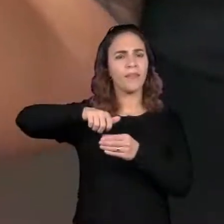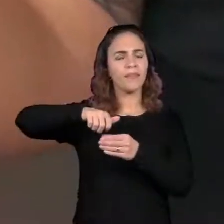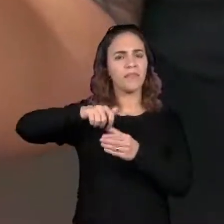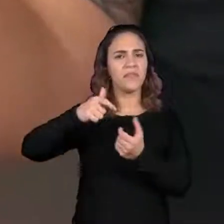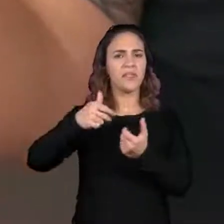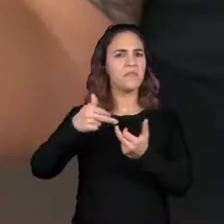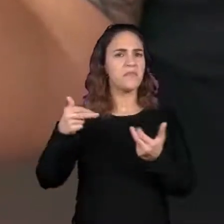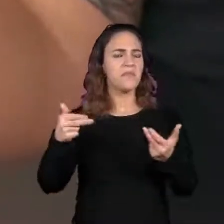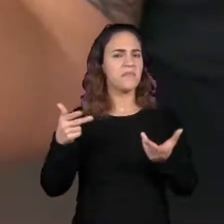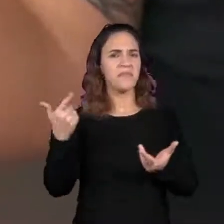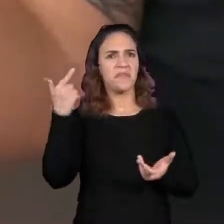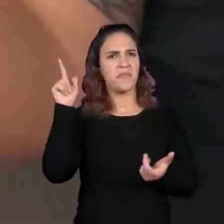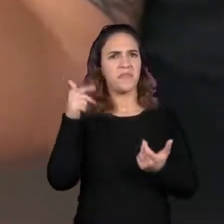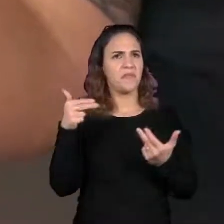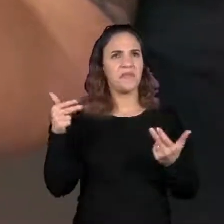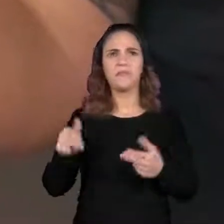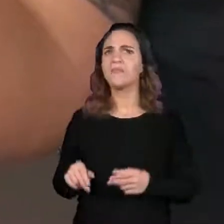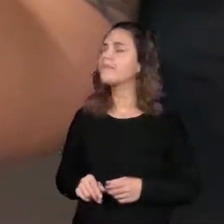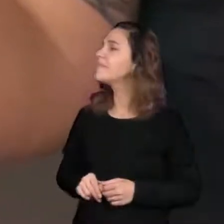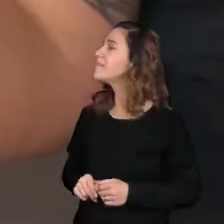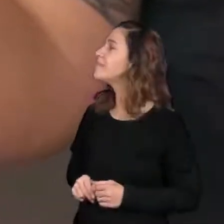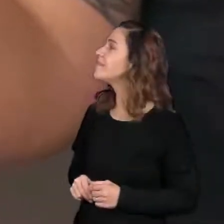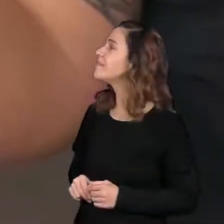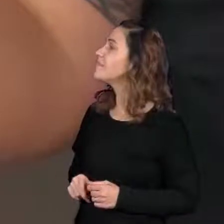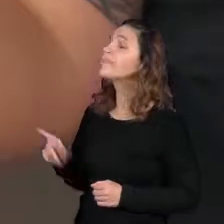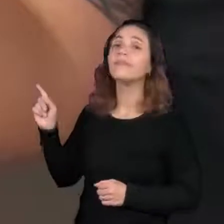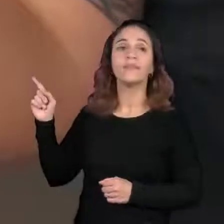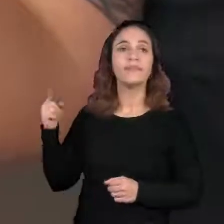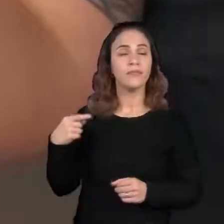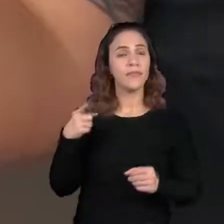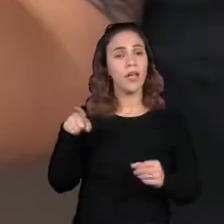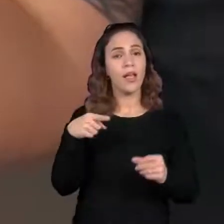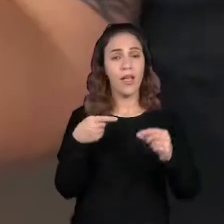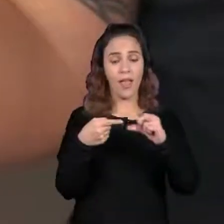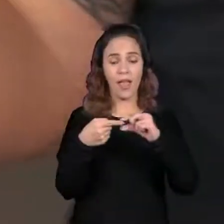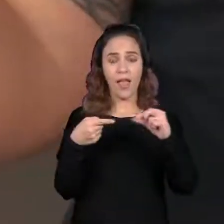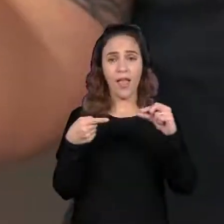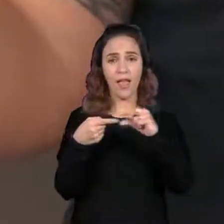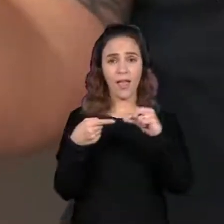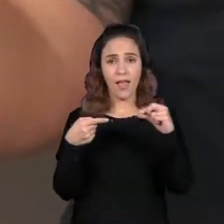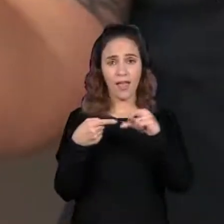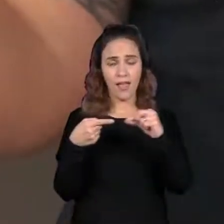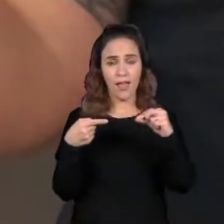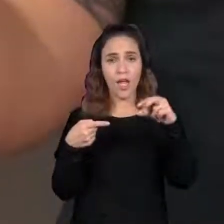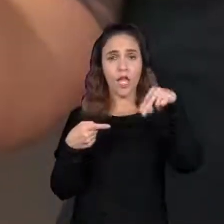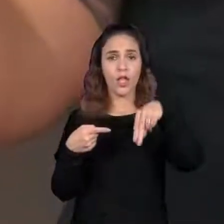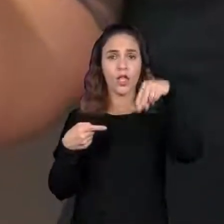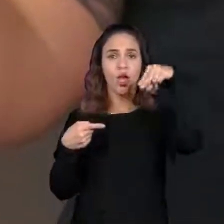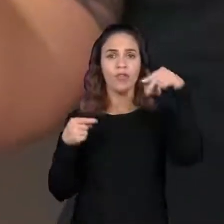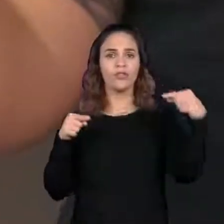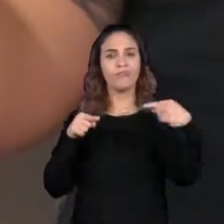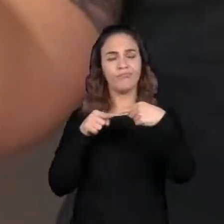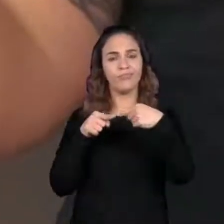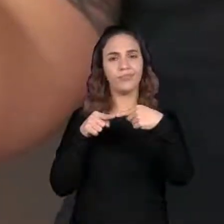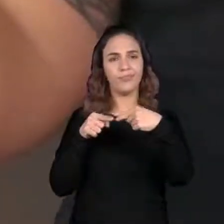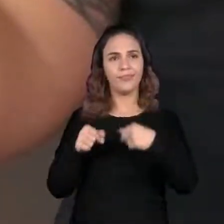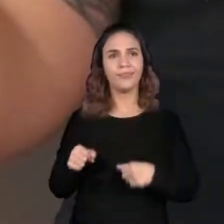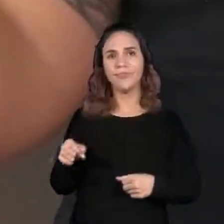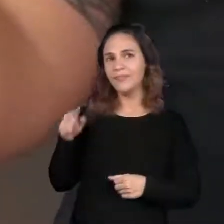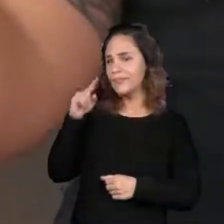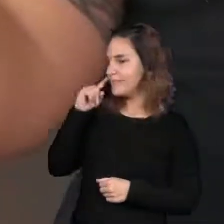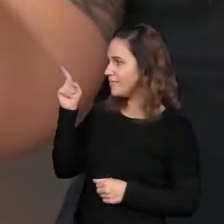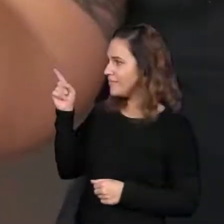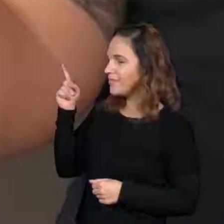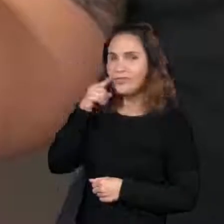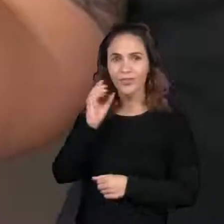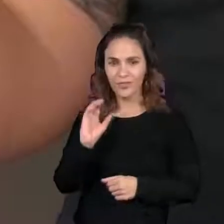outro instrumento. E a bússola é uma agulha imantada que aponta para o norte. Então, vocês estão vendo que eu estou